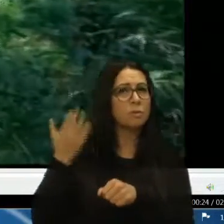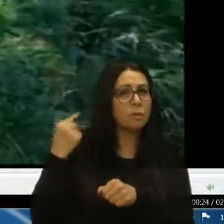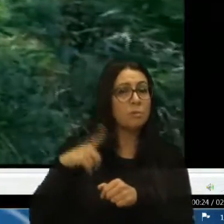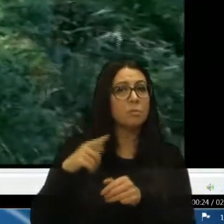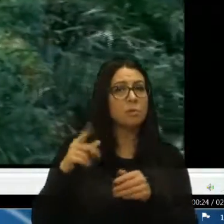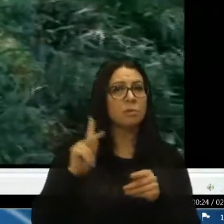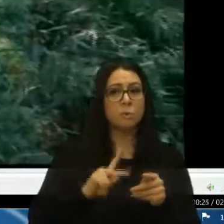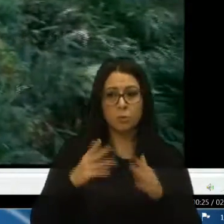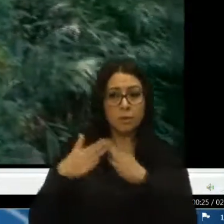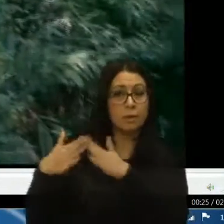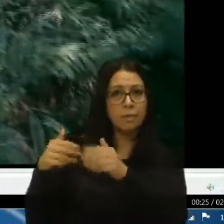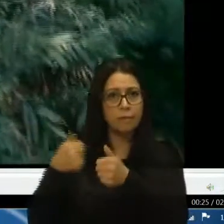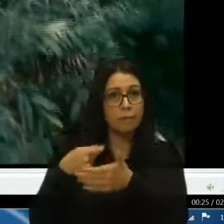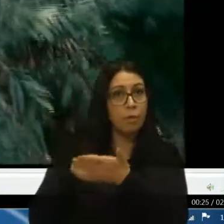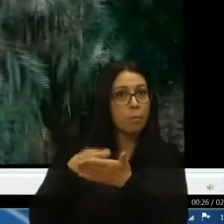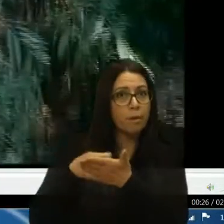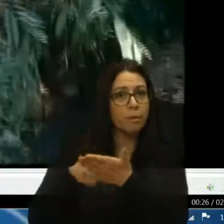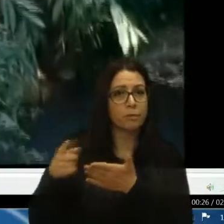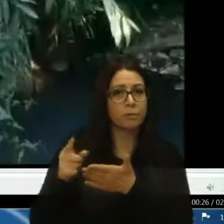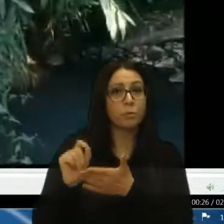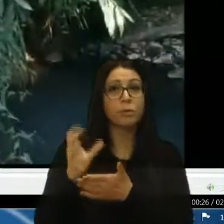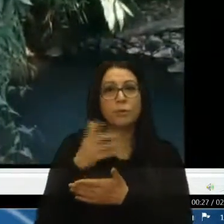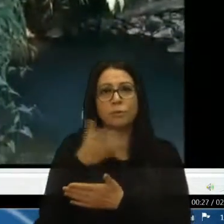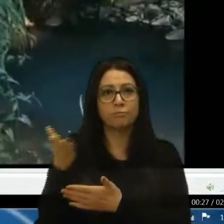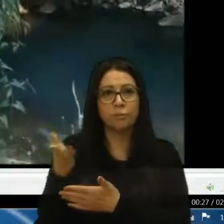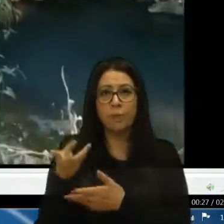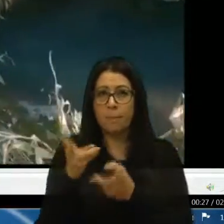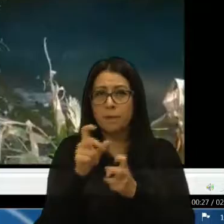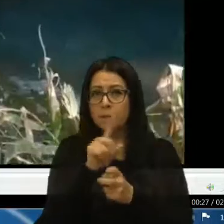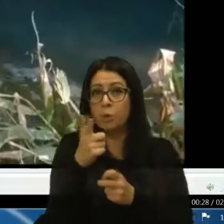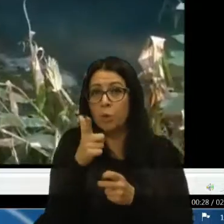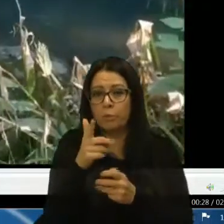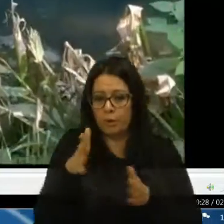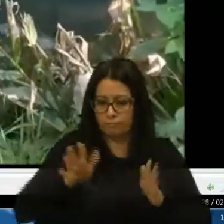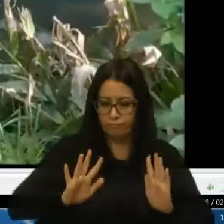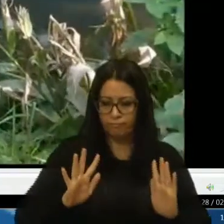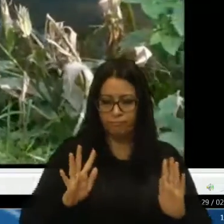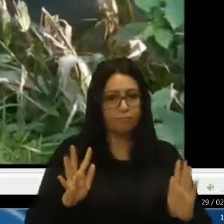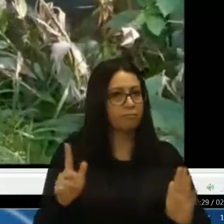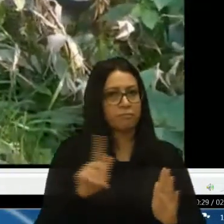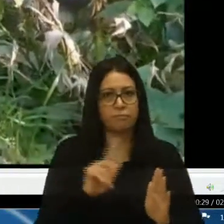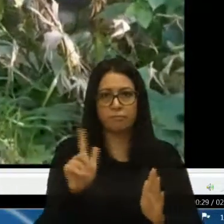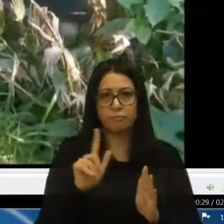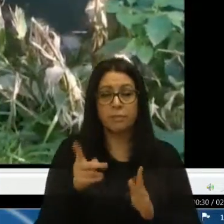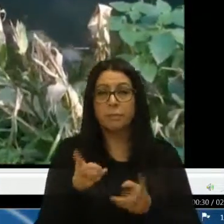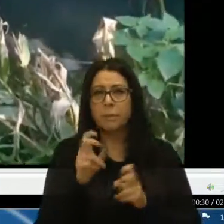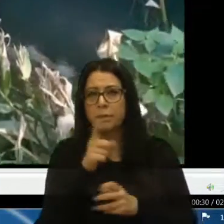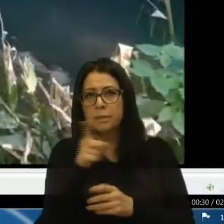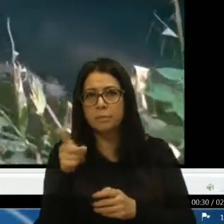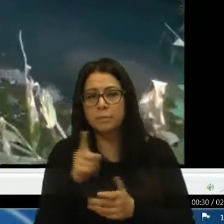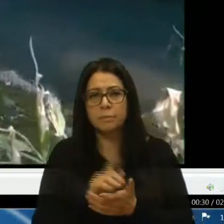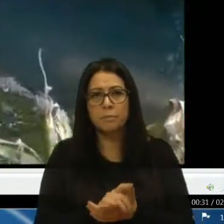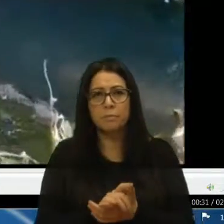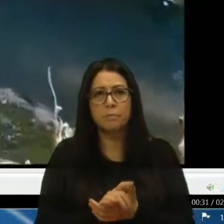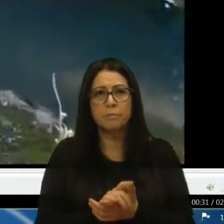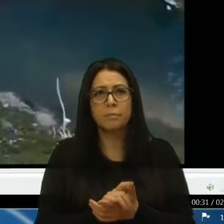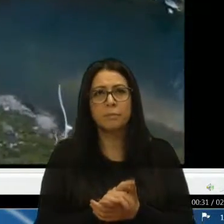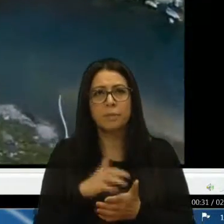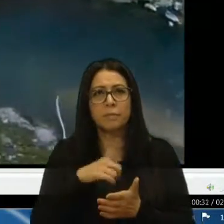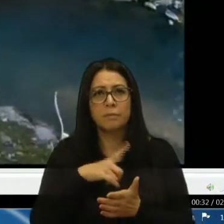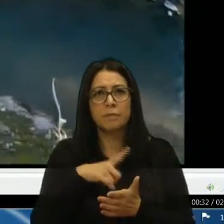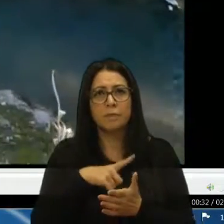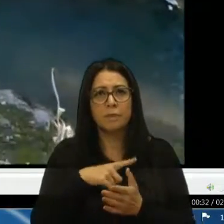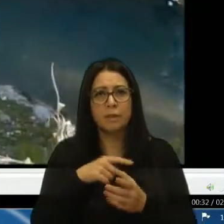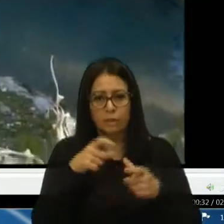moradores, vêm cobrando, essa situação, vocês percebam, que não tem guardeireiro, vocês percebam aqui, que aí, tem